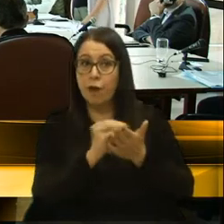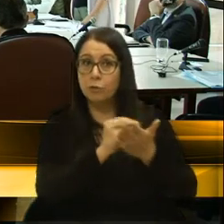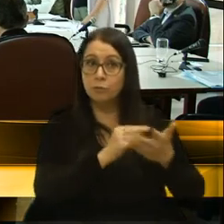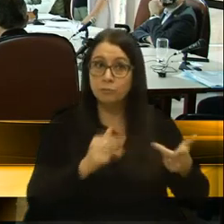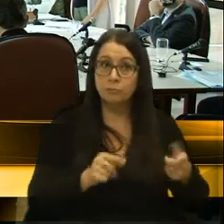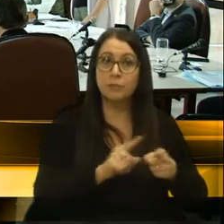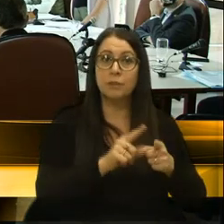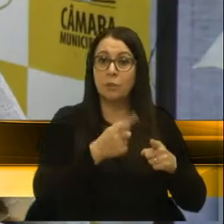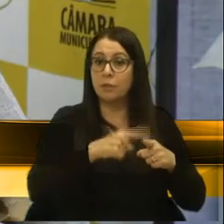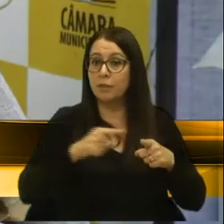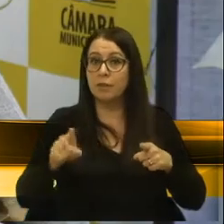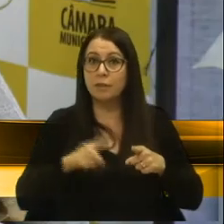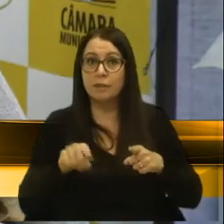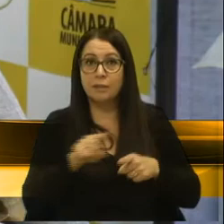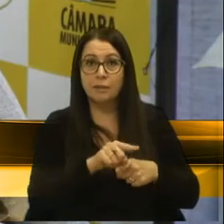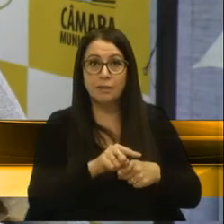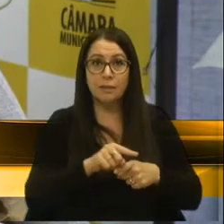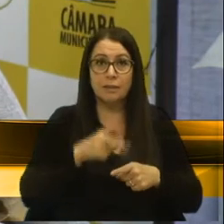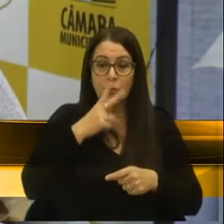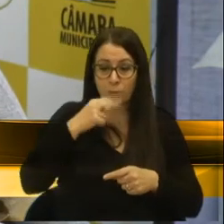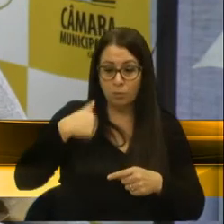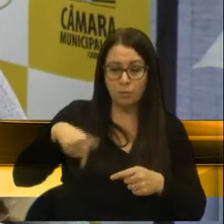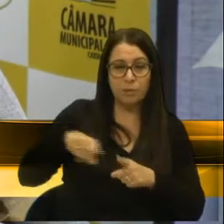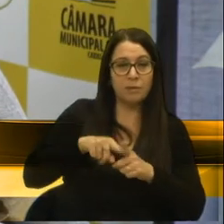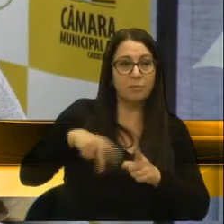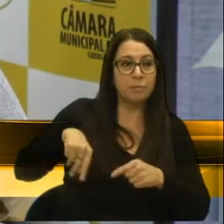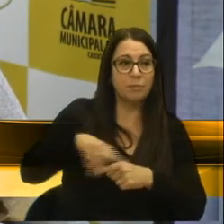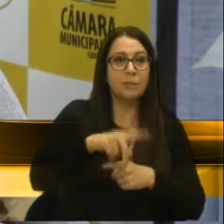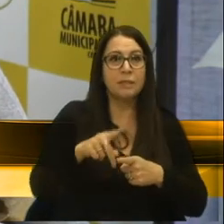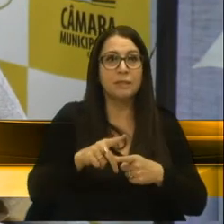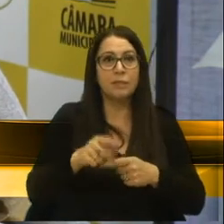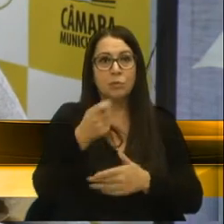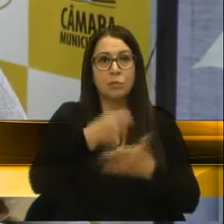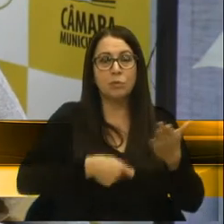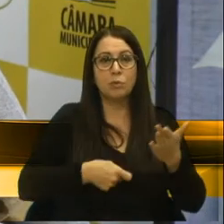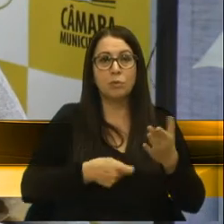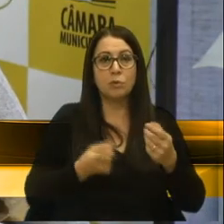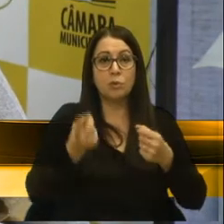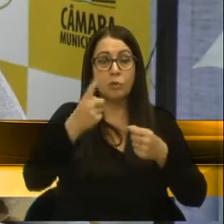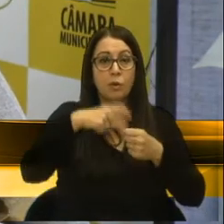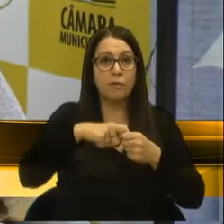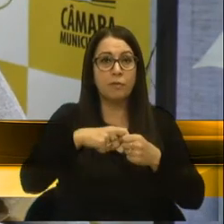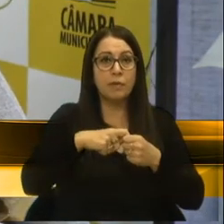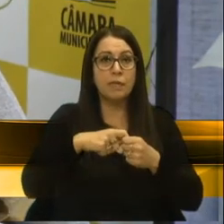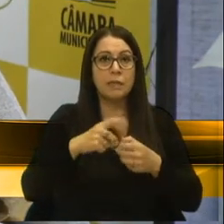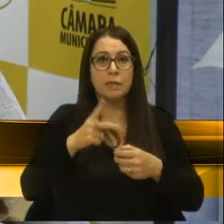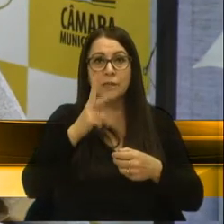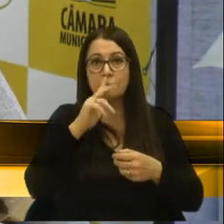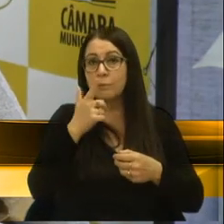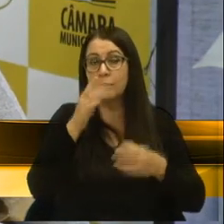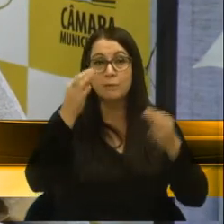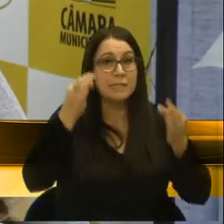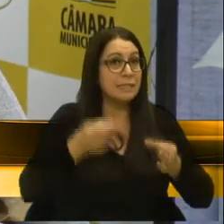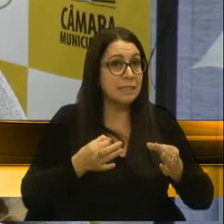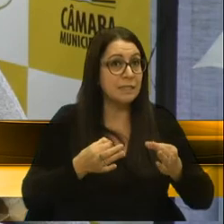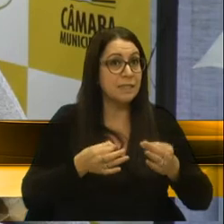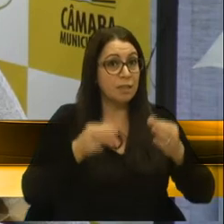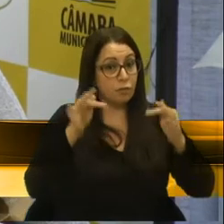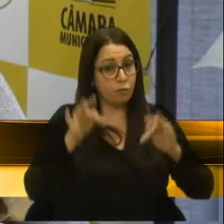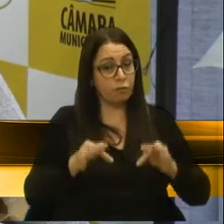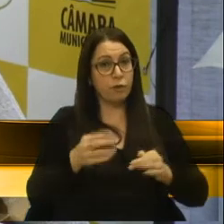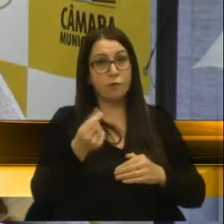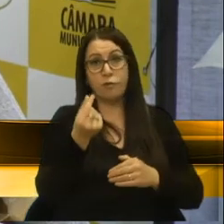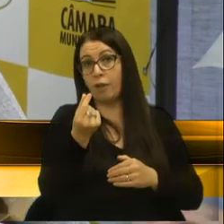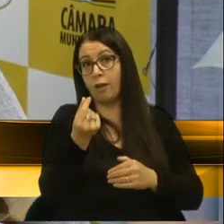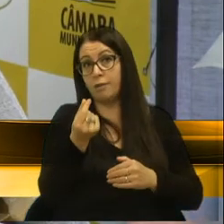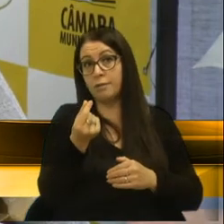não tem prazo e não tem valor, e nós estamos dando uma autorização aqui, de um convênio, que a gente não tem certeza, afinal, do valor e